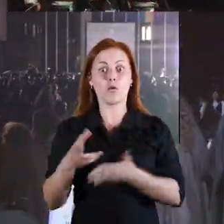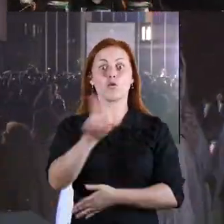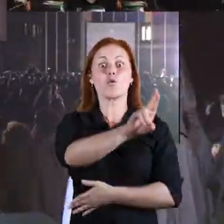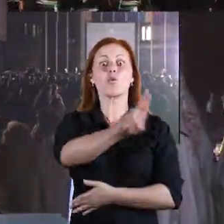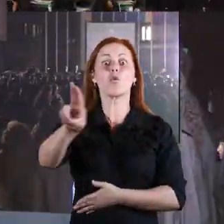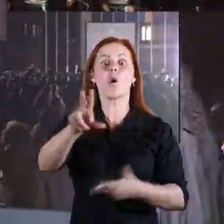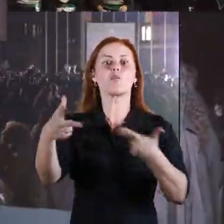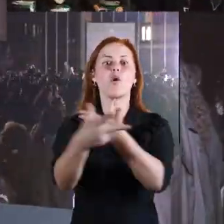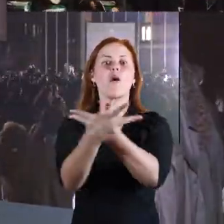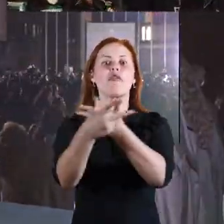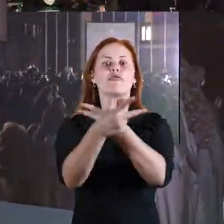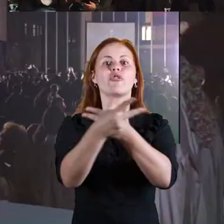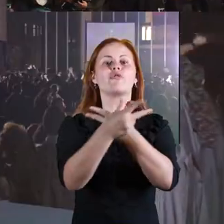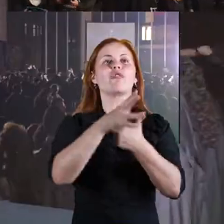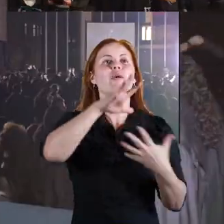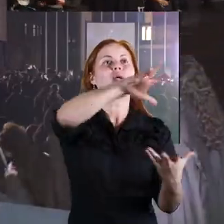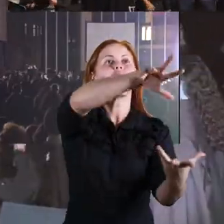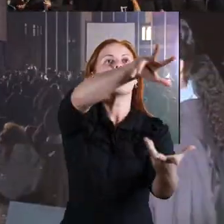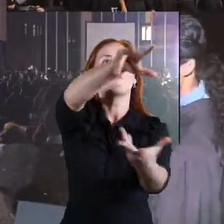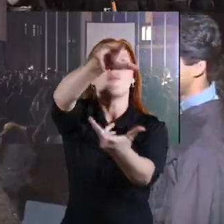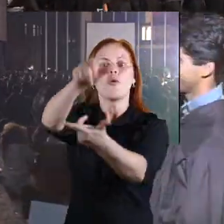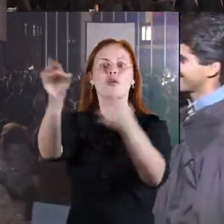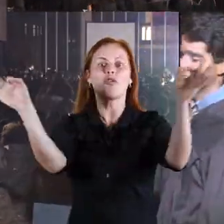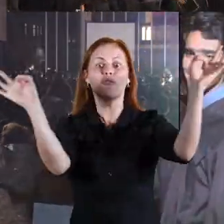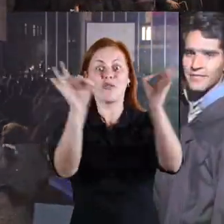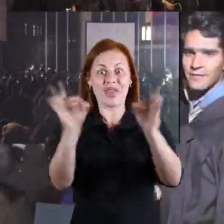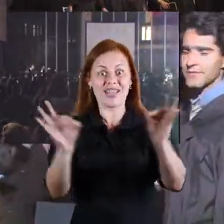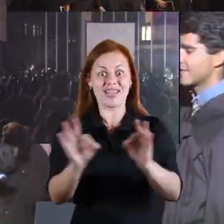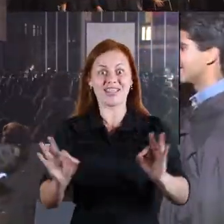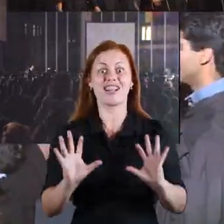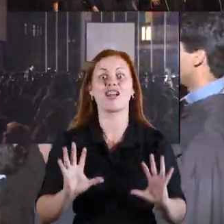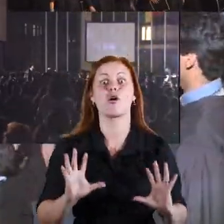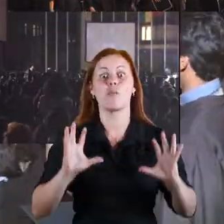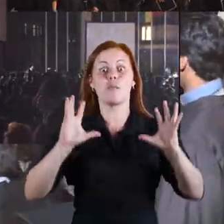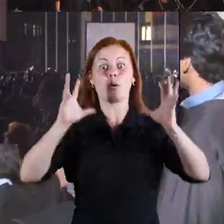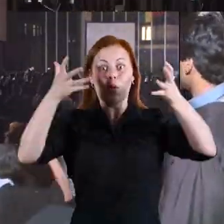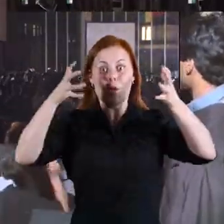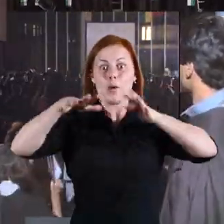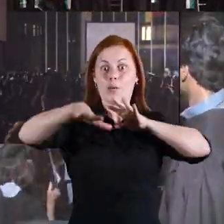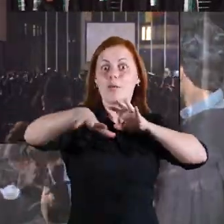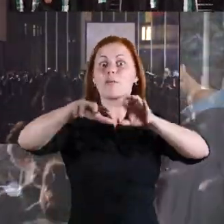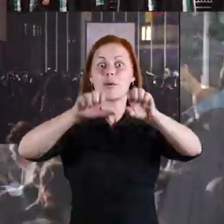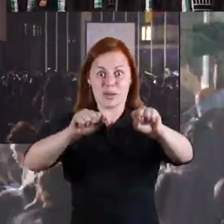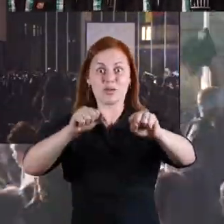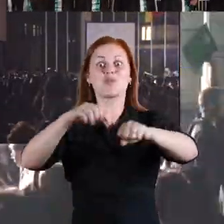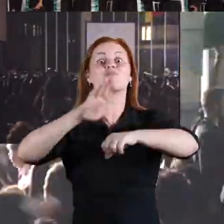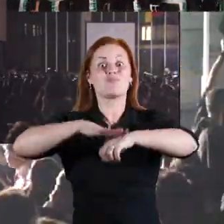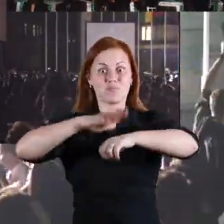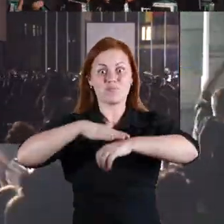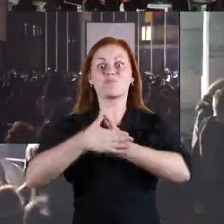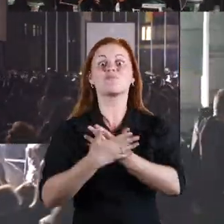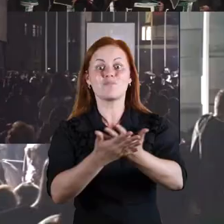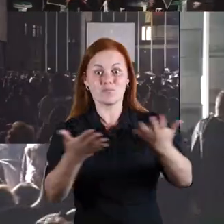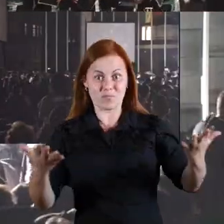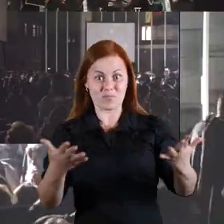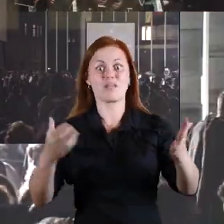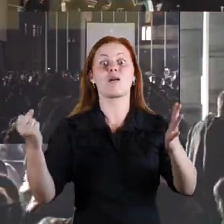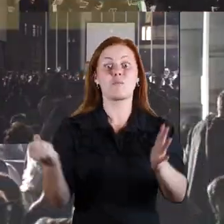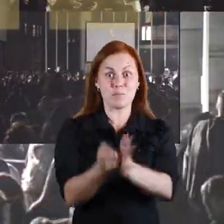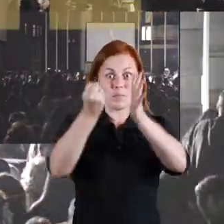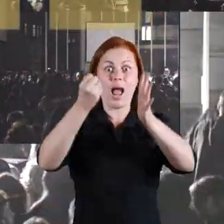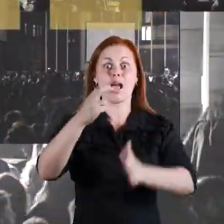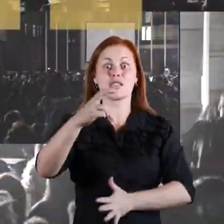UFV pelo mundo. E que felicidade é poder comemorar, junto à colação de grau de vocês, a marca de